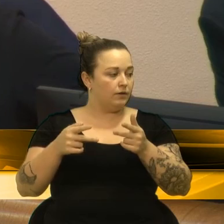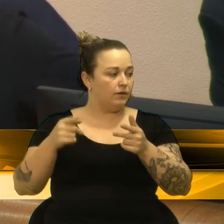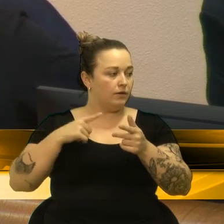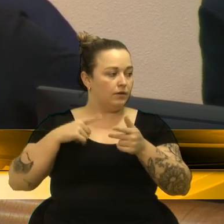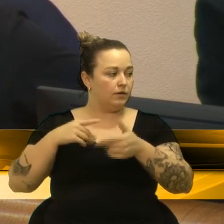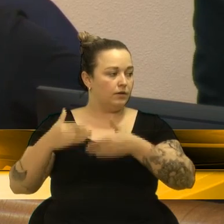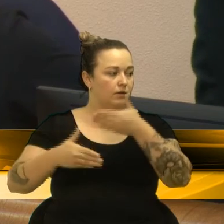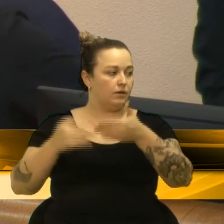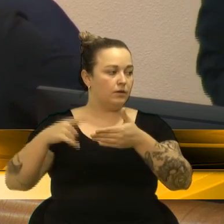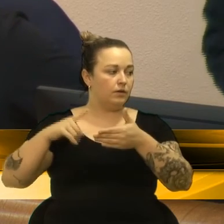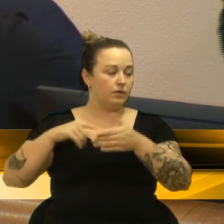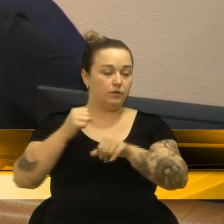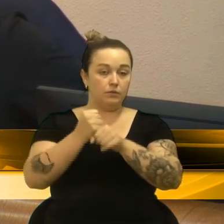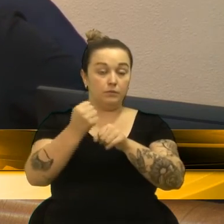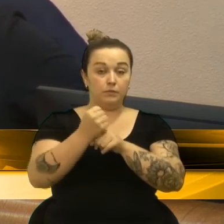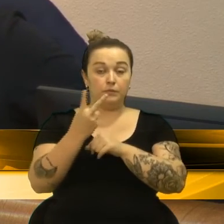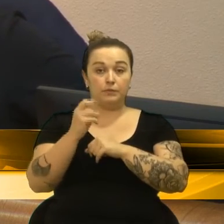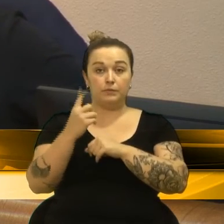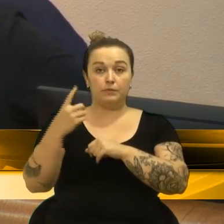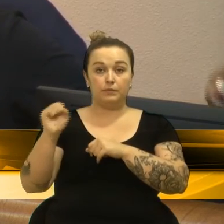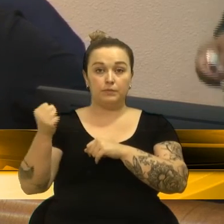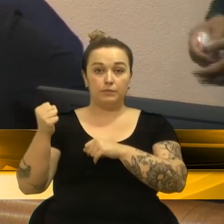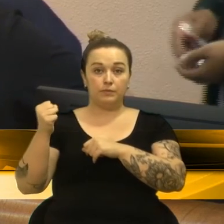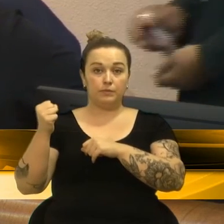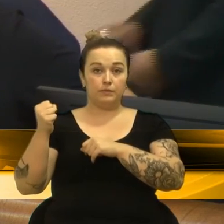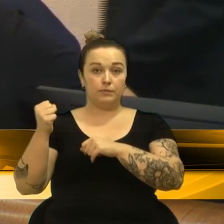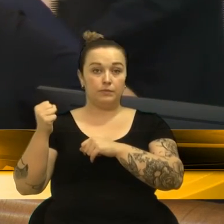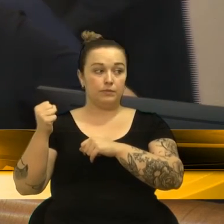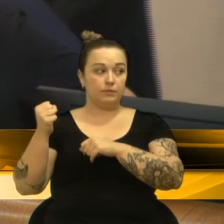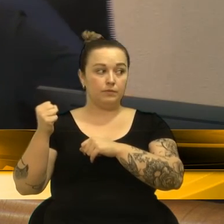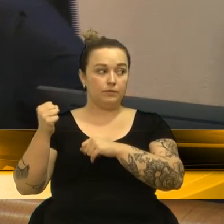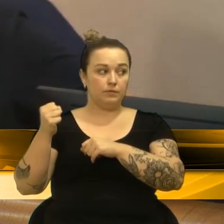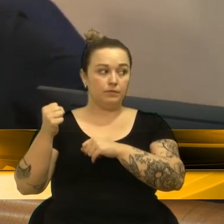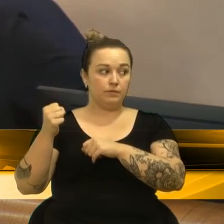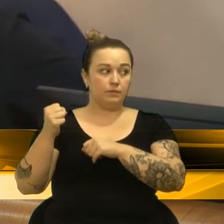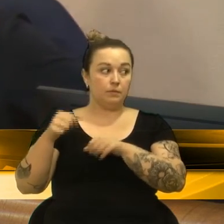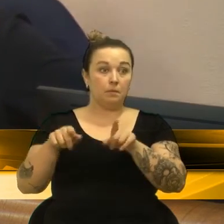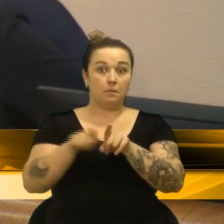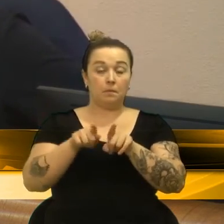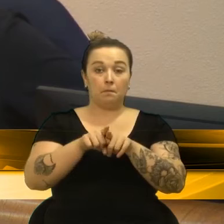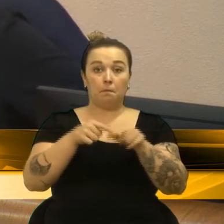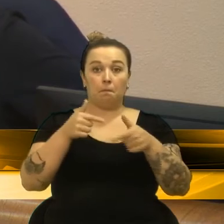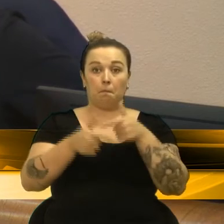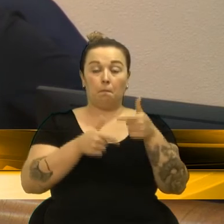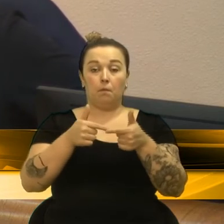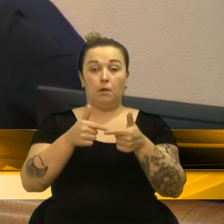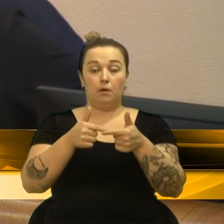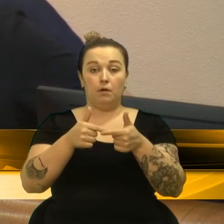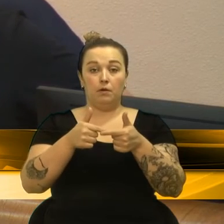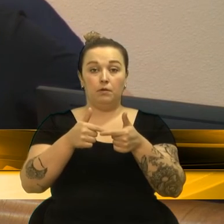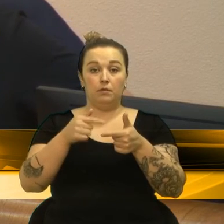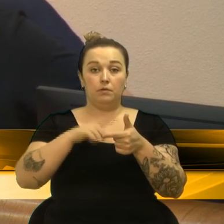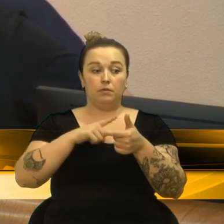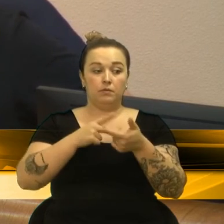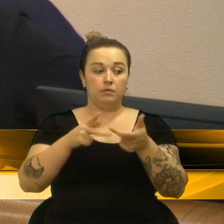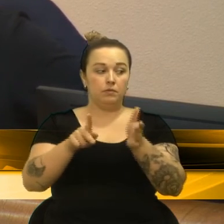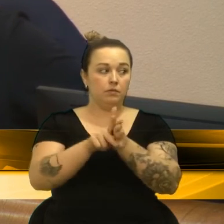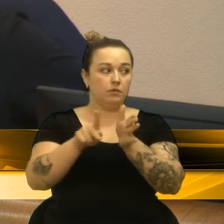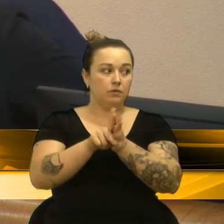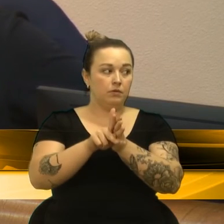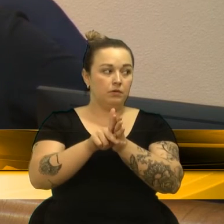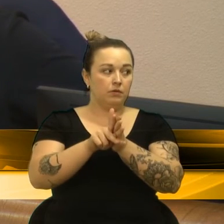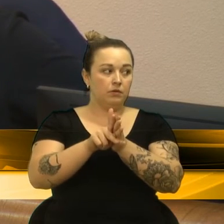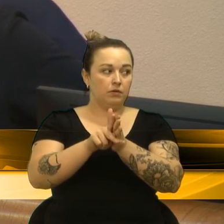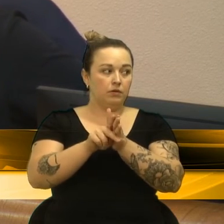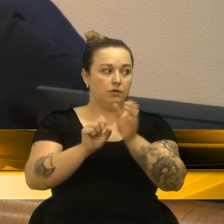barra 2018, bem como que, para tanto, conforme o parecer da Secretaria Municipal de Planejamento, CEPLAN, haverá necessidade de interrupção total dos